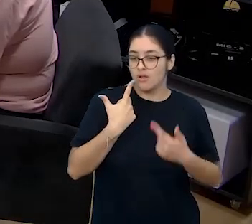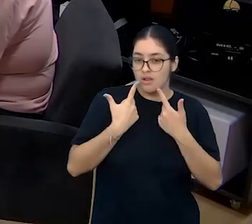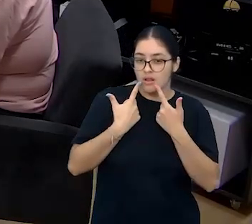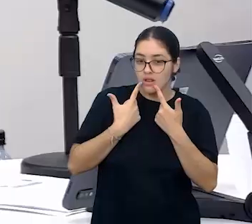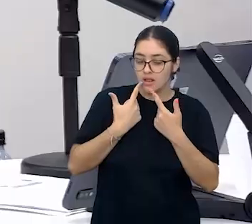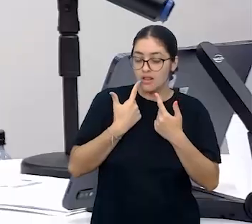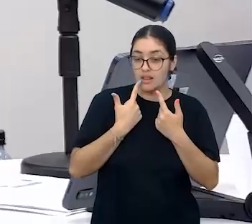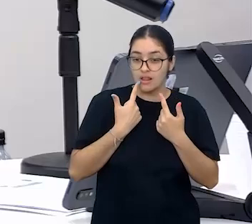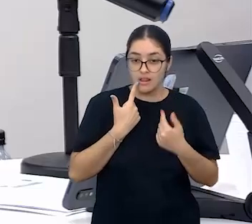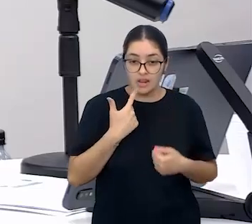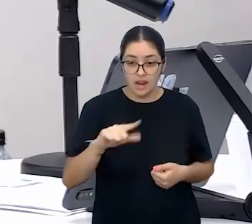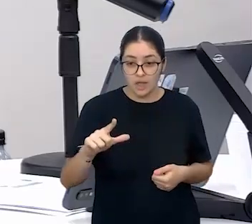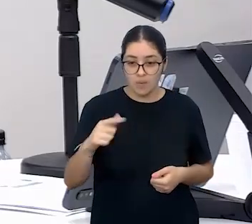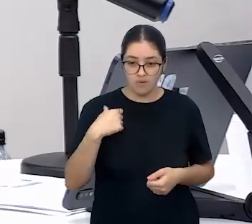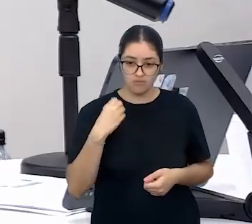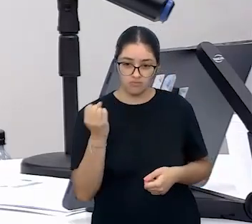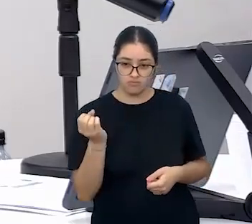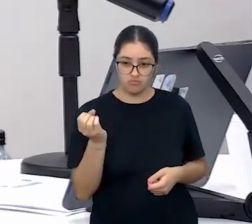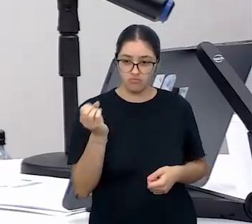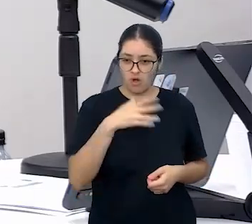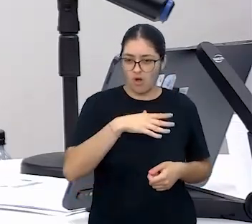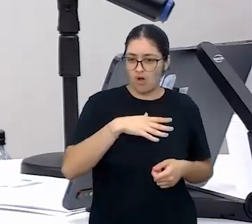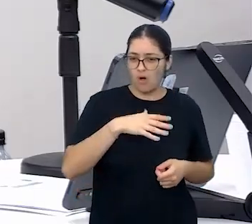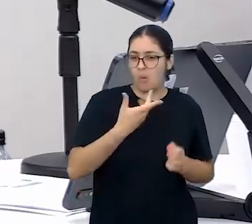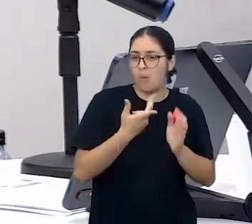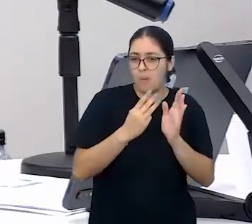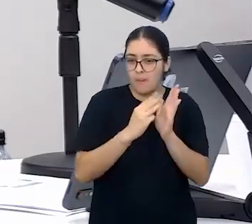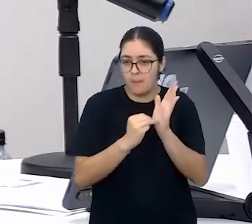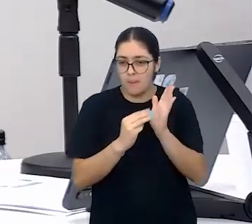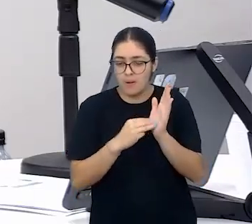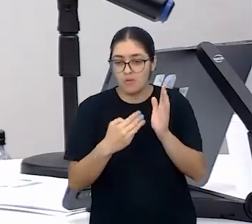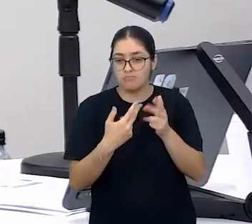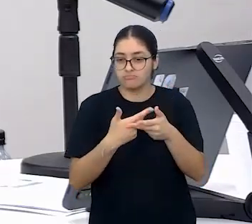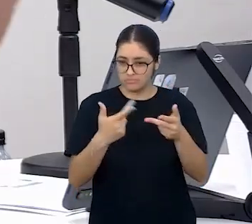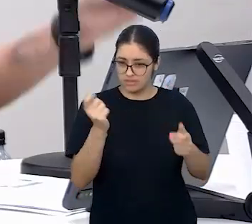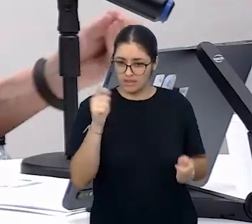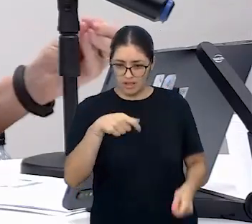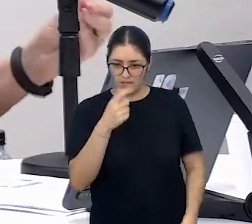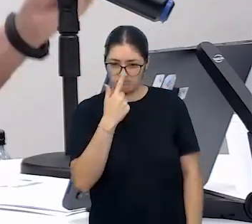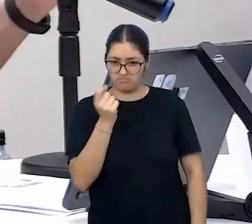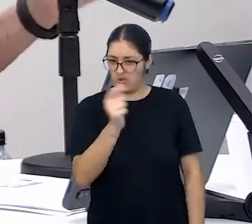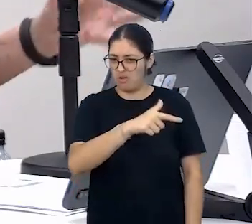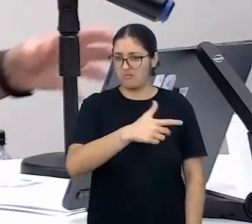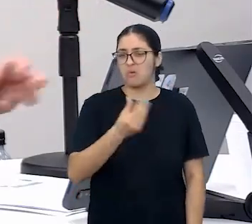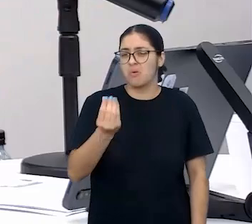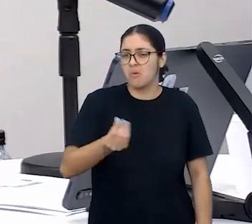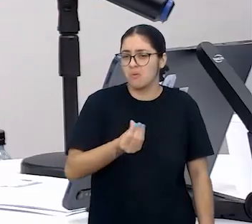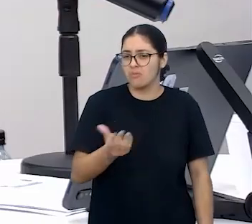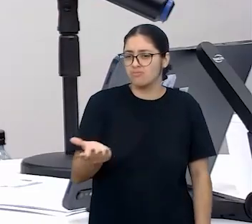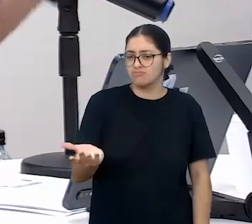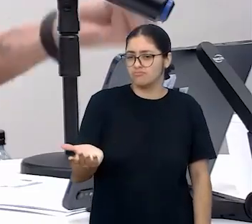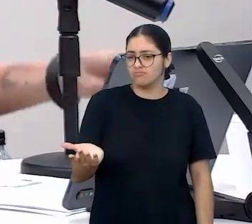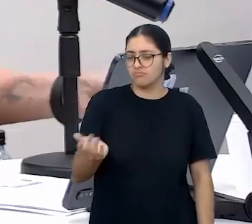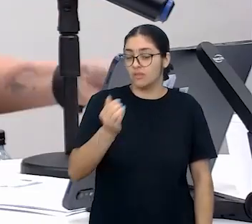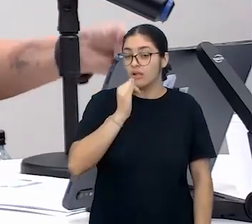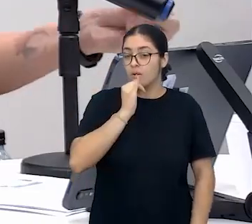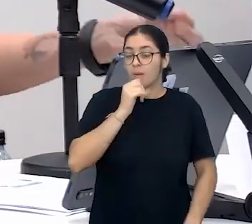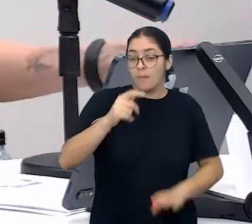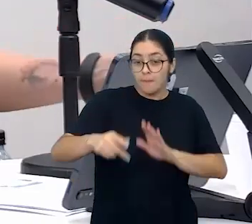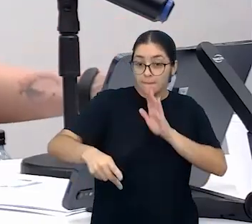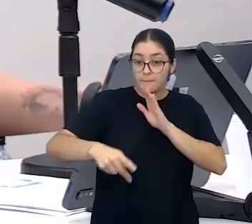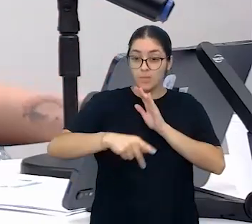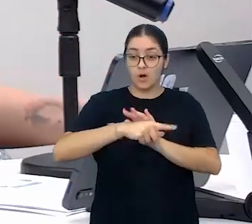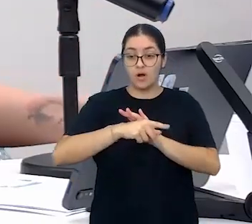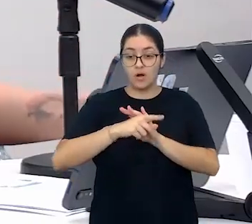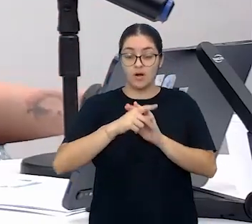metodologias, nós não estávamos jogando fora instrumentos que se tinha na época e que pertenciam a um determinado